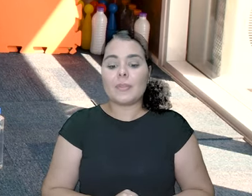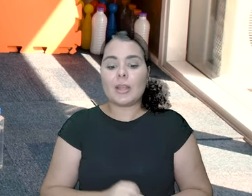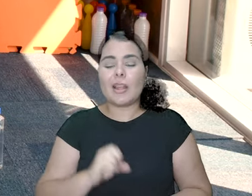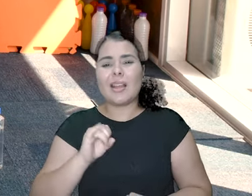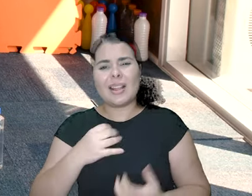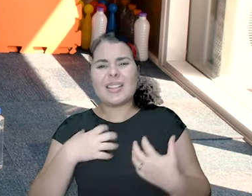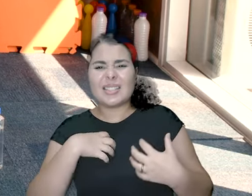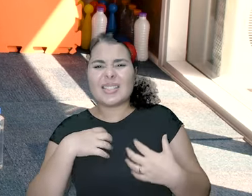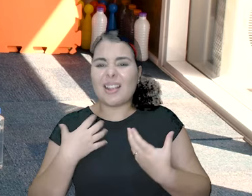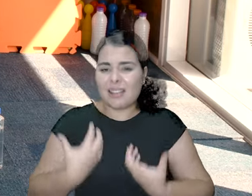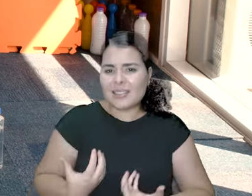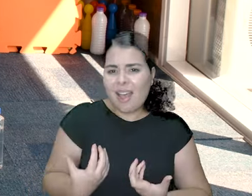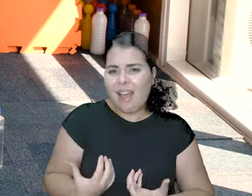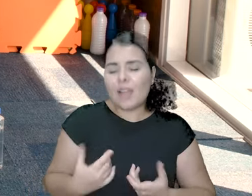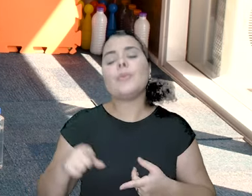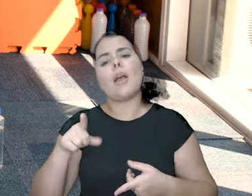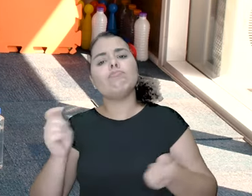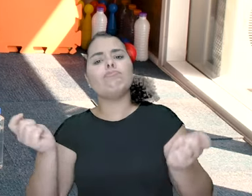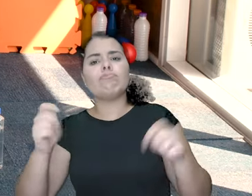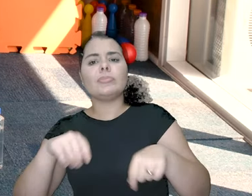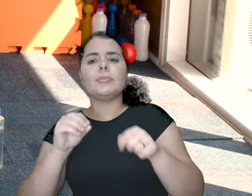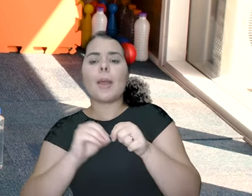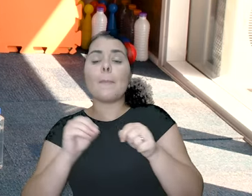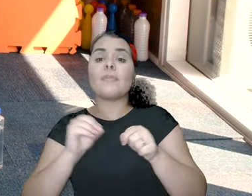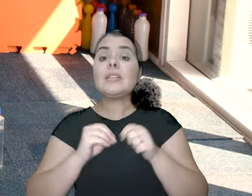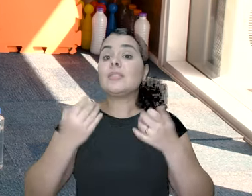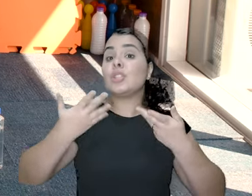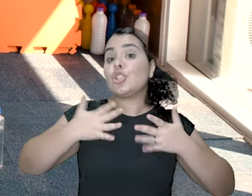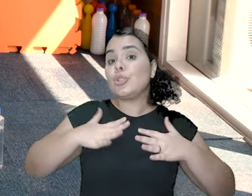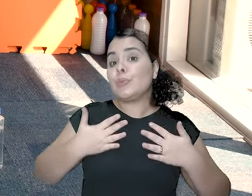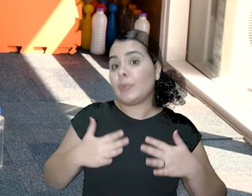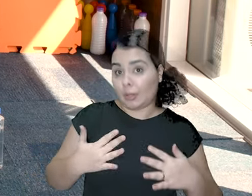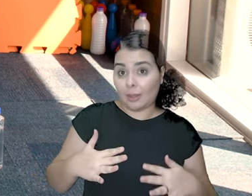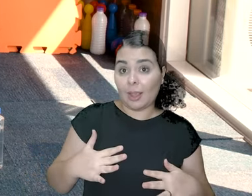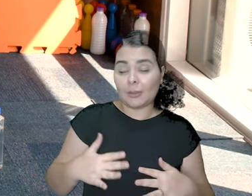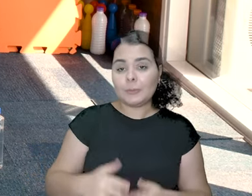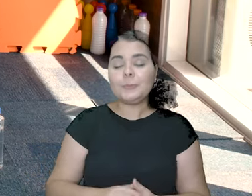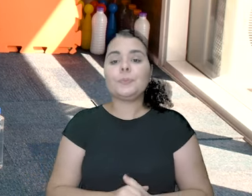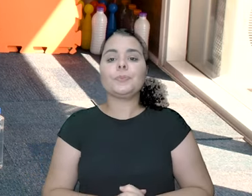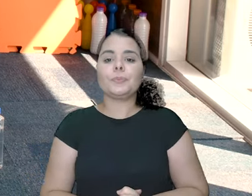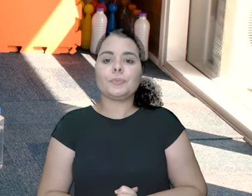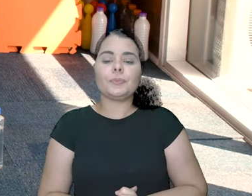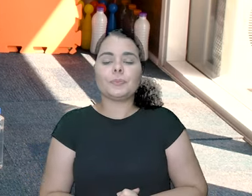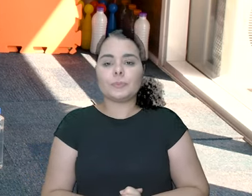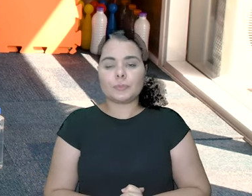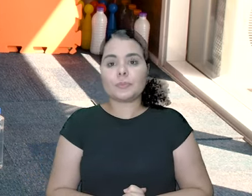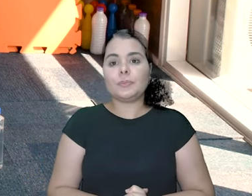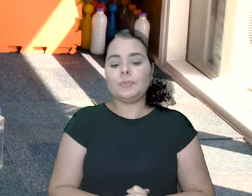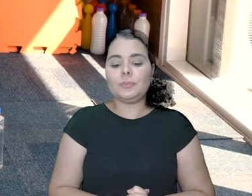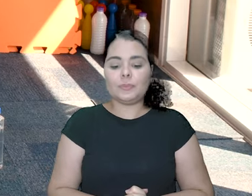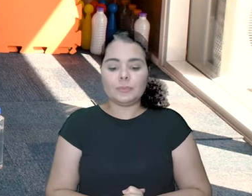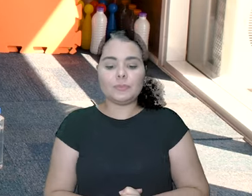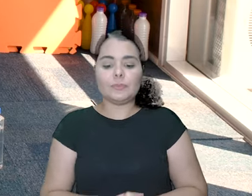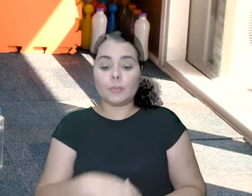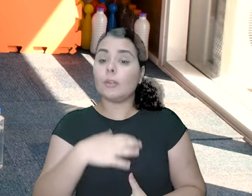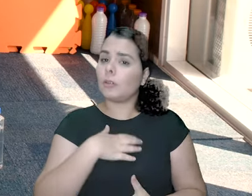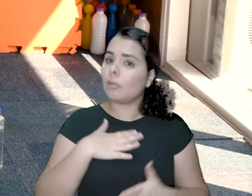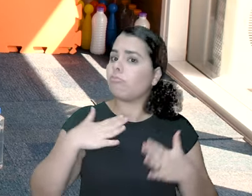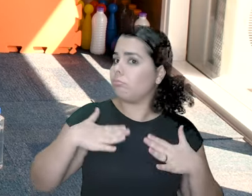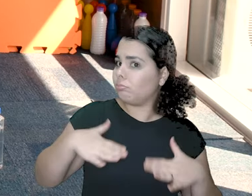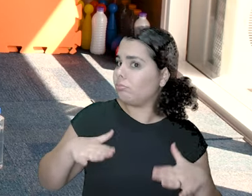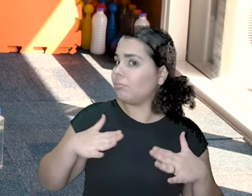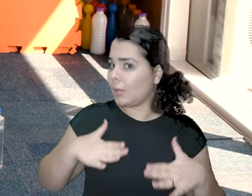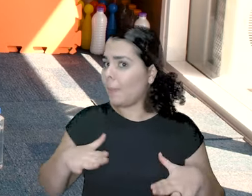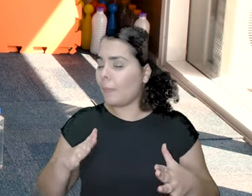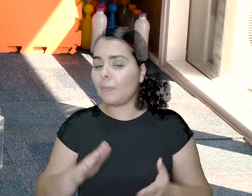se começou a cansar, faz mais devagar. Apoia o pé no chão. Tcham, tcham.